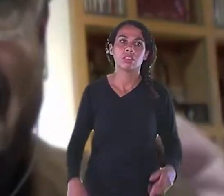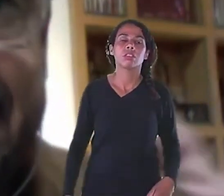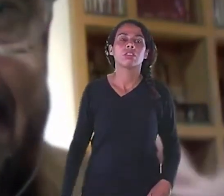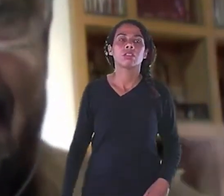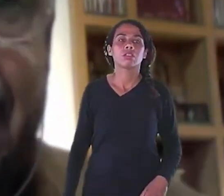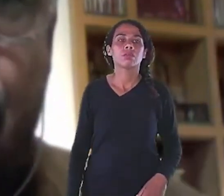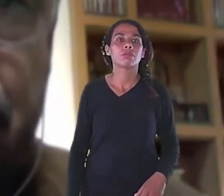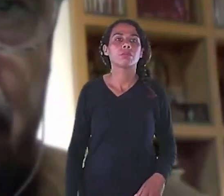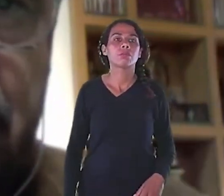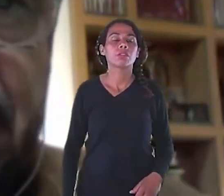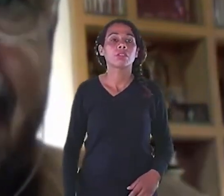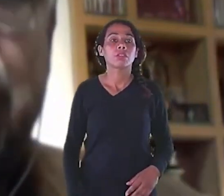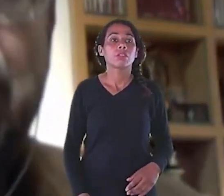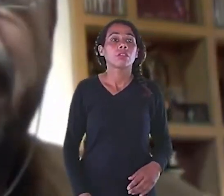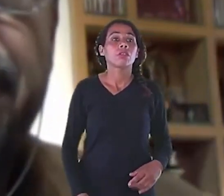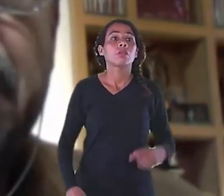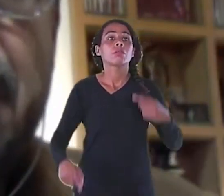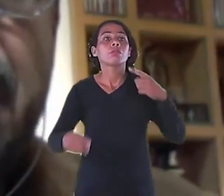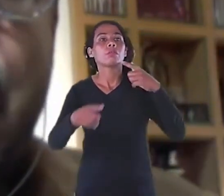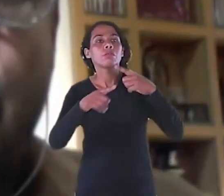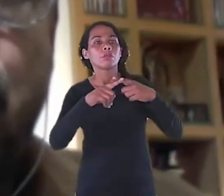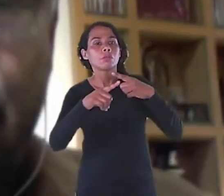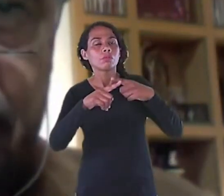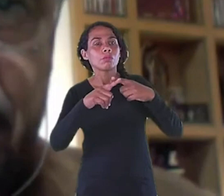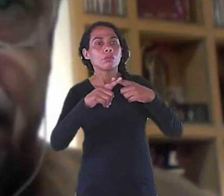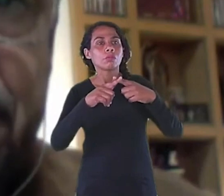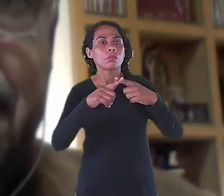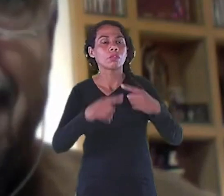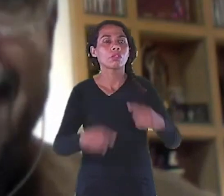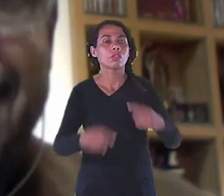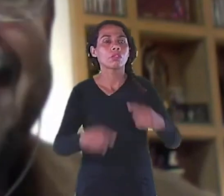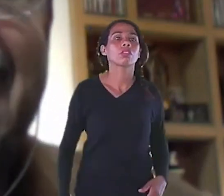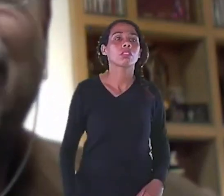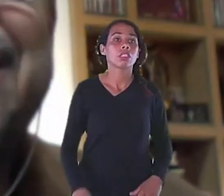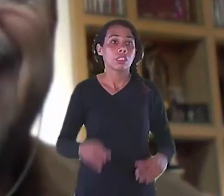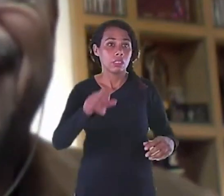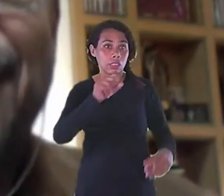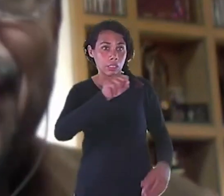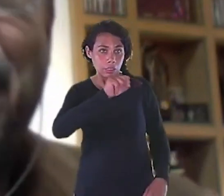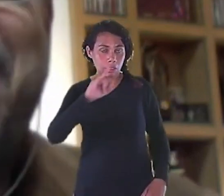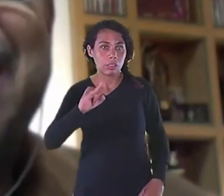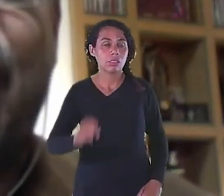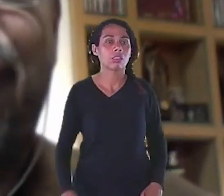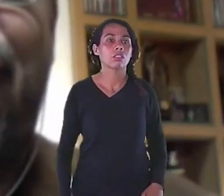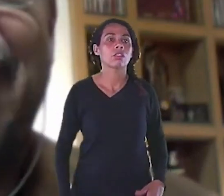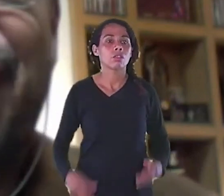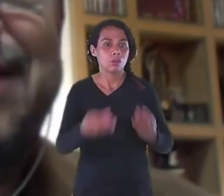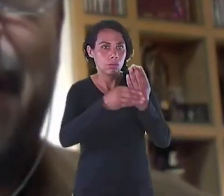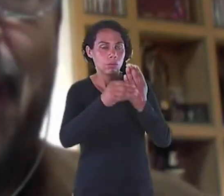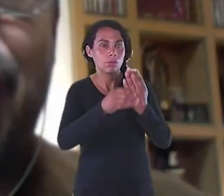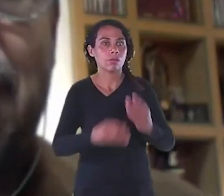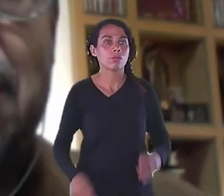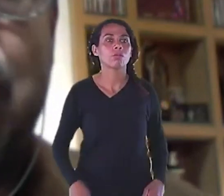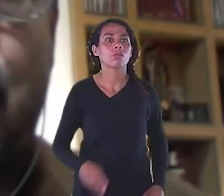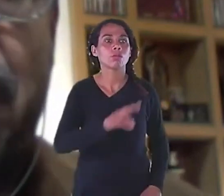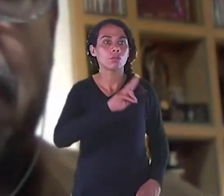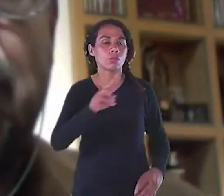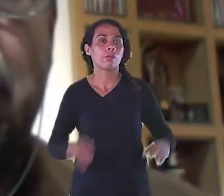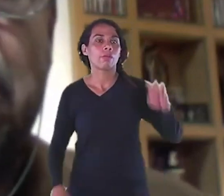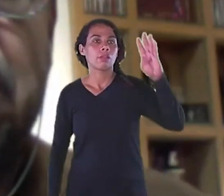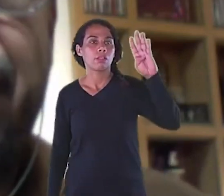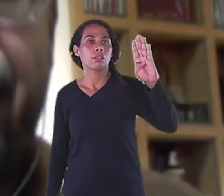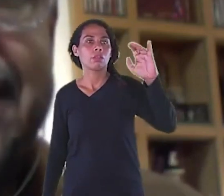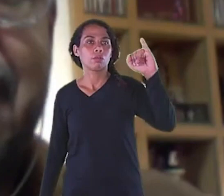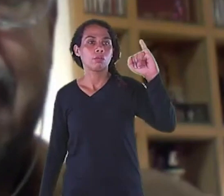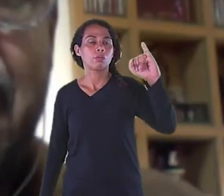linha central Narrativa É o autor Nesse caso É o design E mesmo quando eu falo Você repara No início Eu